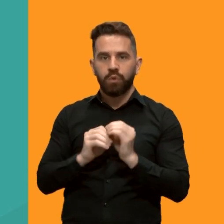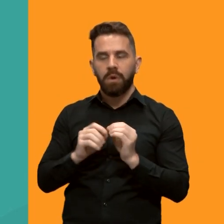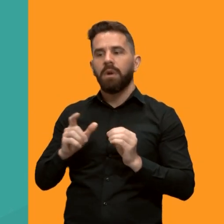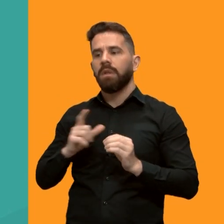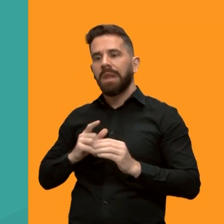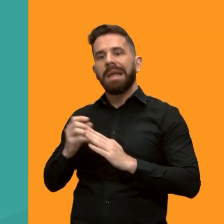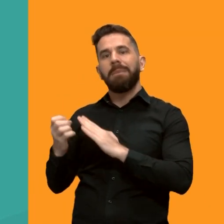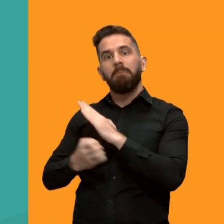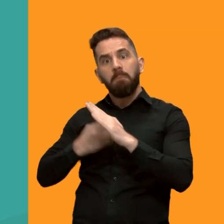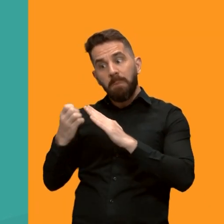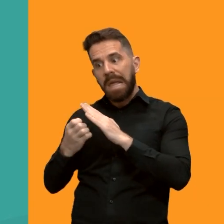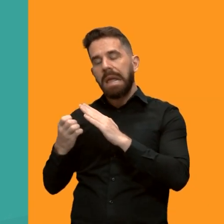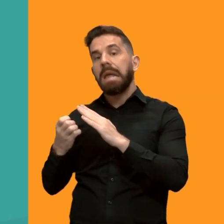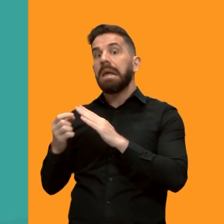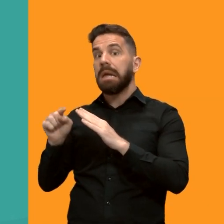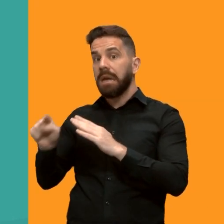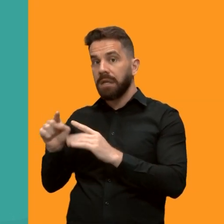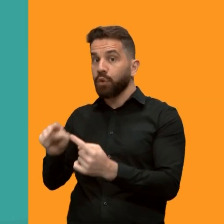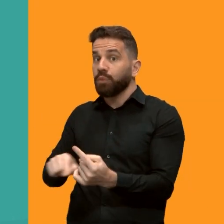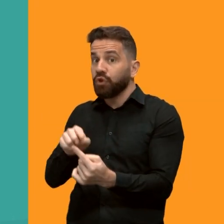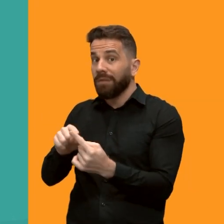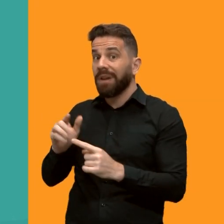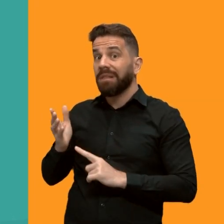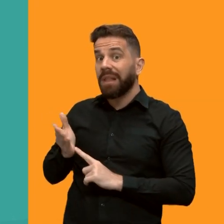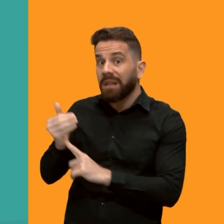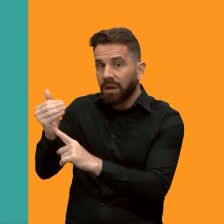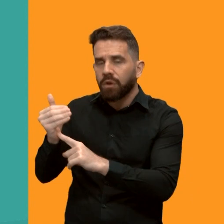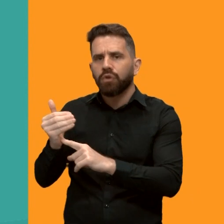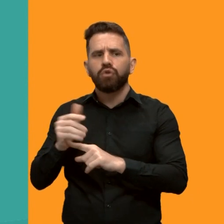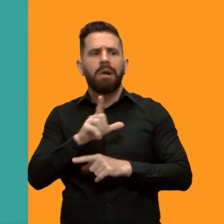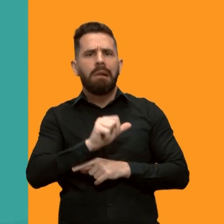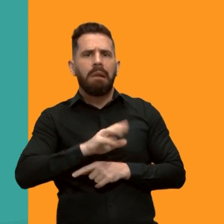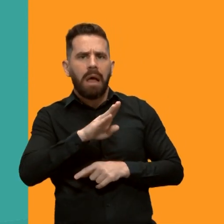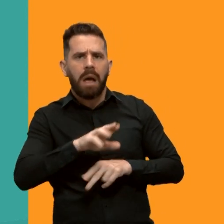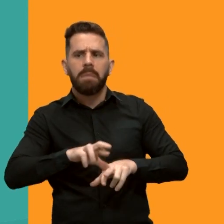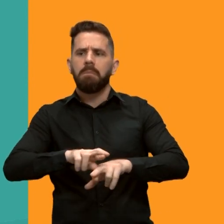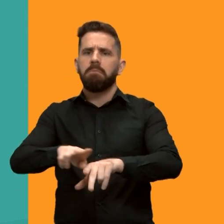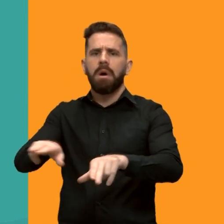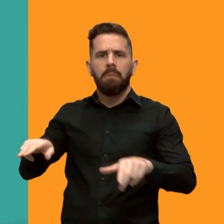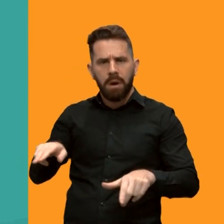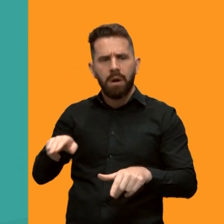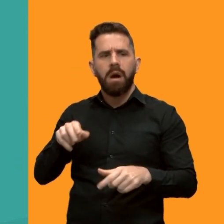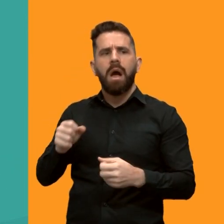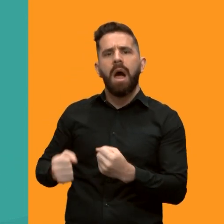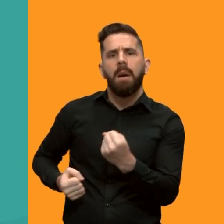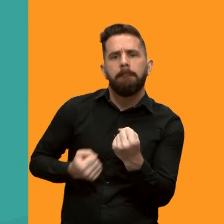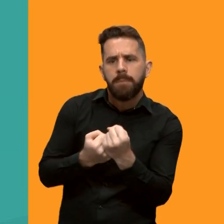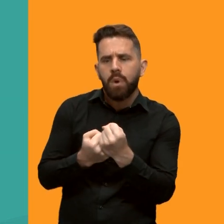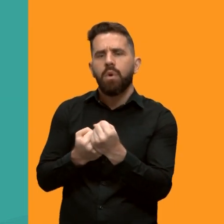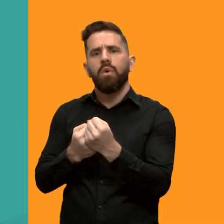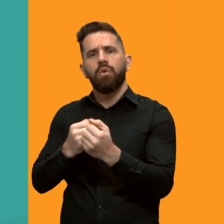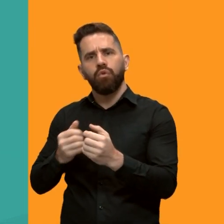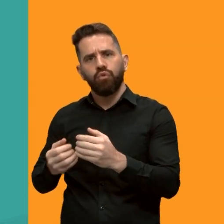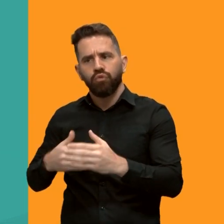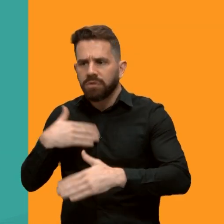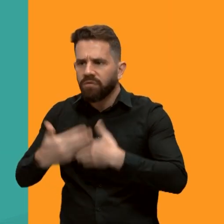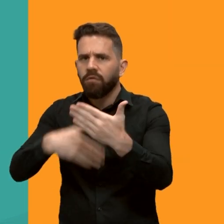tecnológicas, laboratórios e outras estruturas voltadas ao apoio e desenvolvimento de produtos.